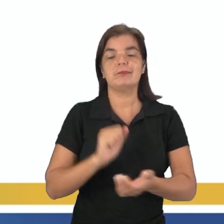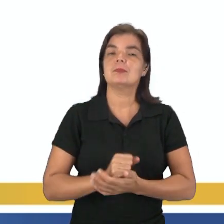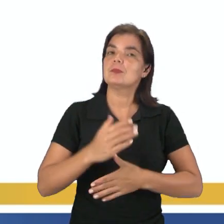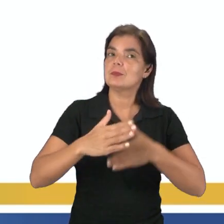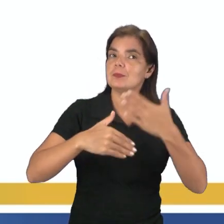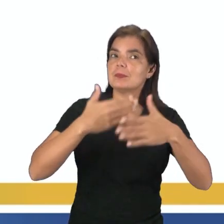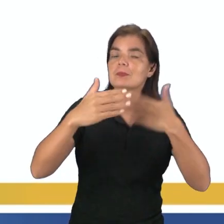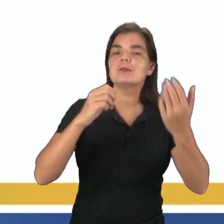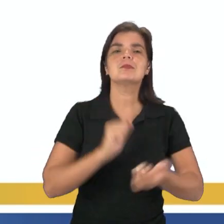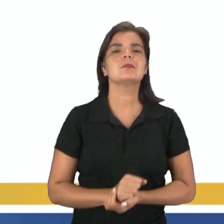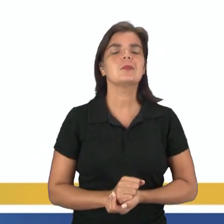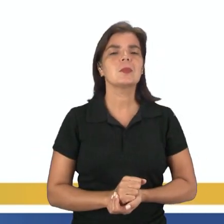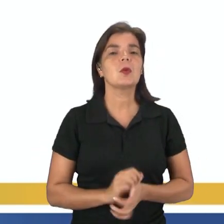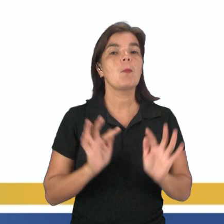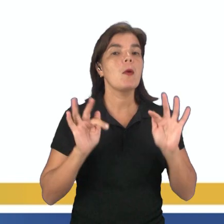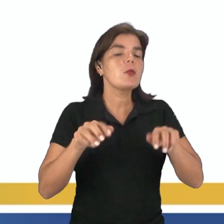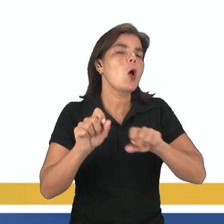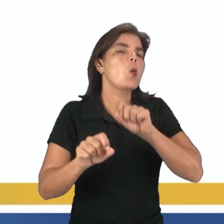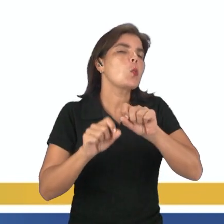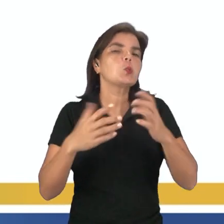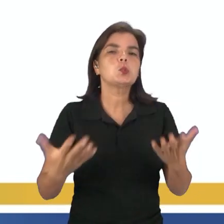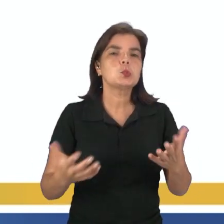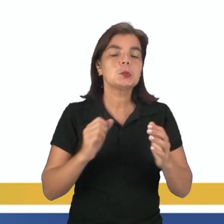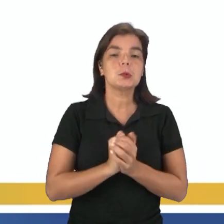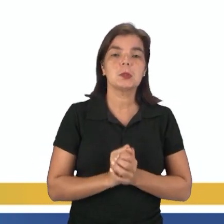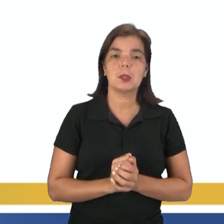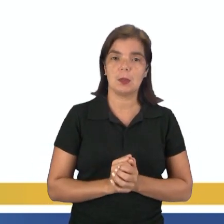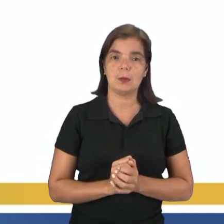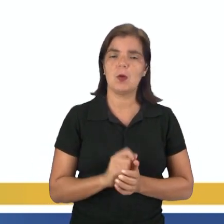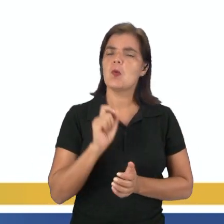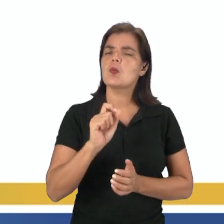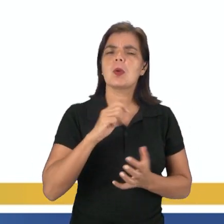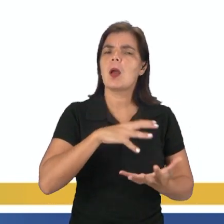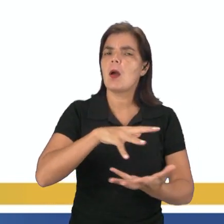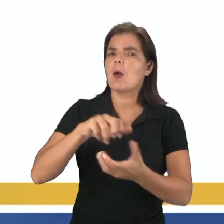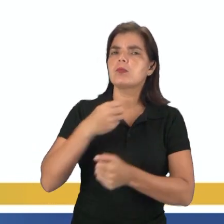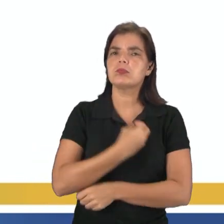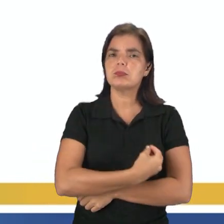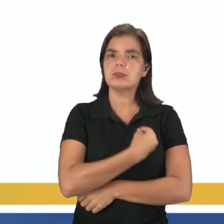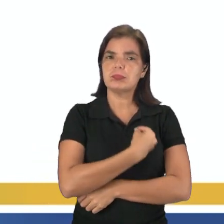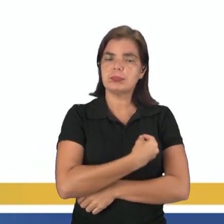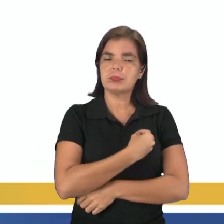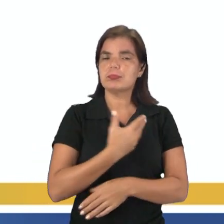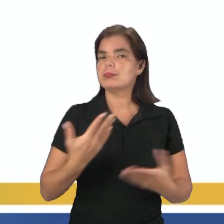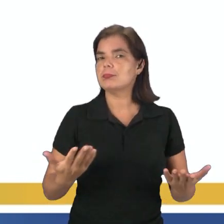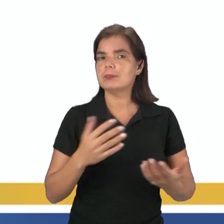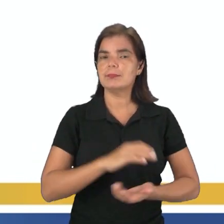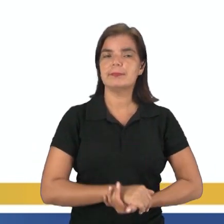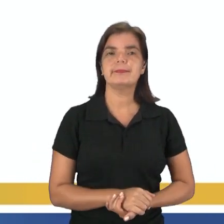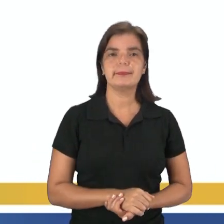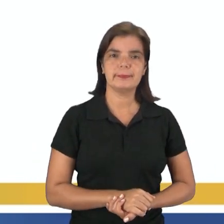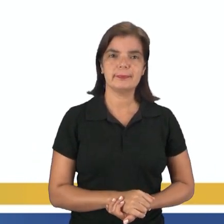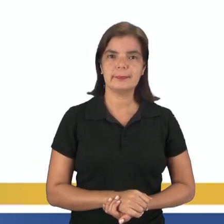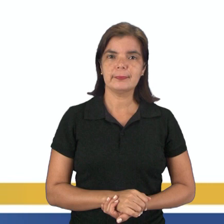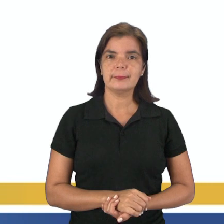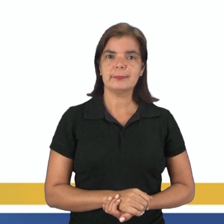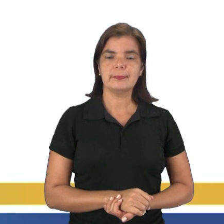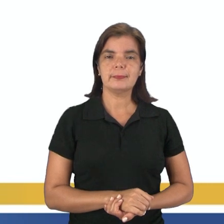desenvolvimento. E, para encerrar, na última questão nós temos aí, o que é a biosfera final? E aí?